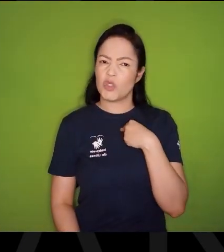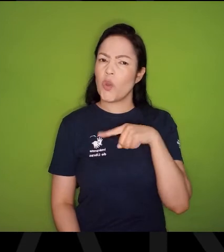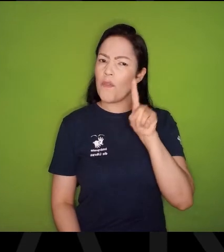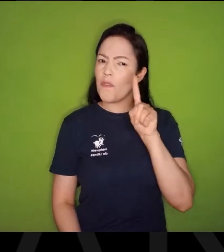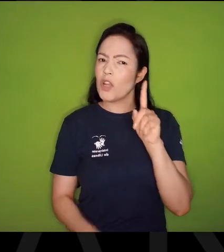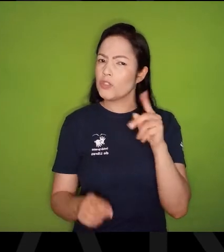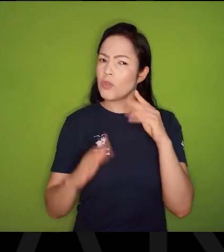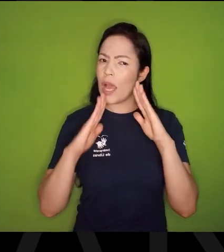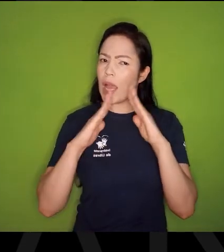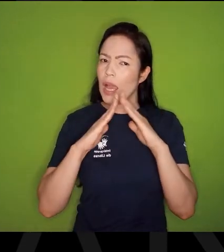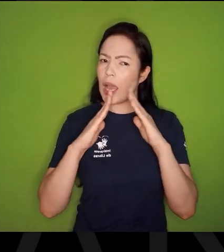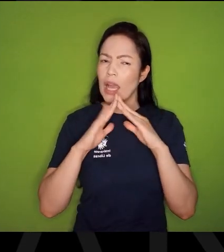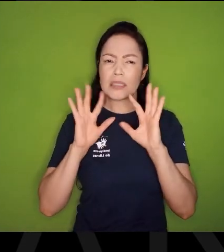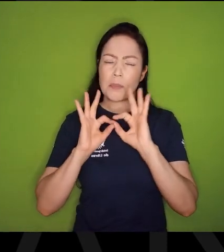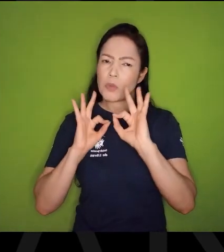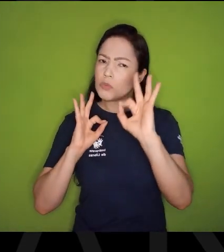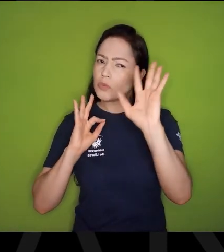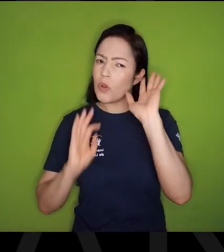casa, Porque é muito longe,